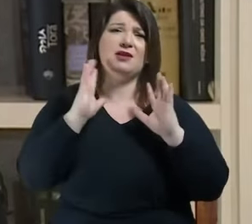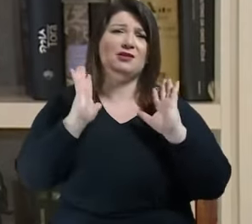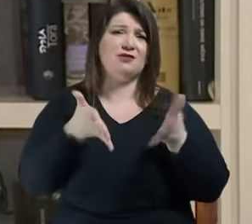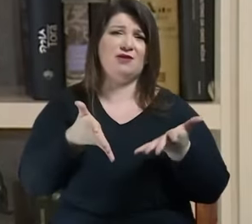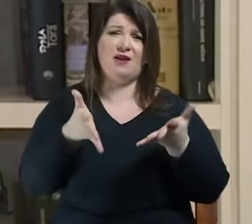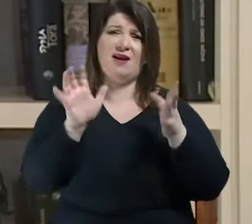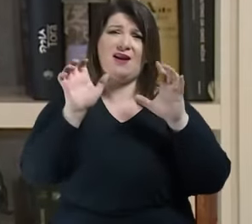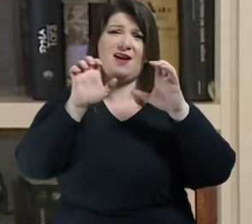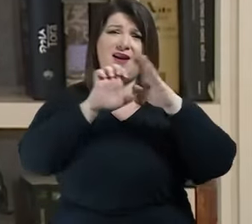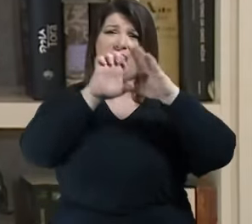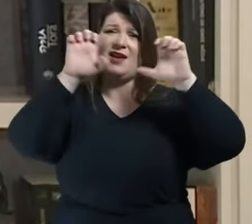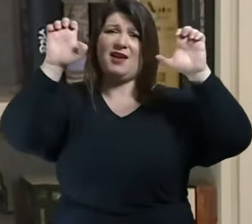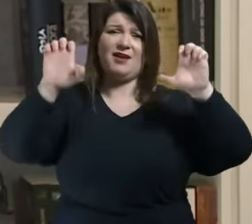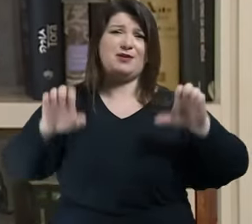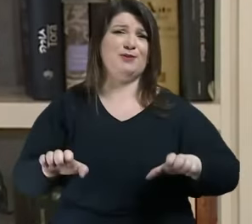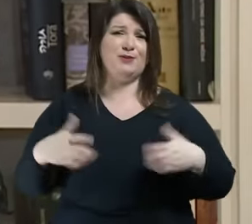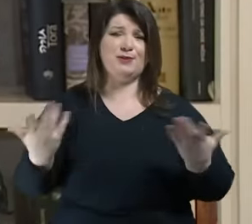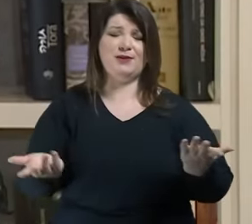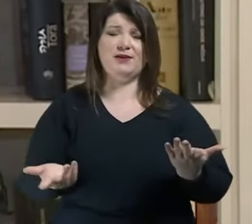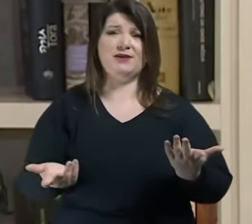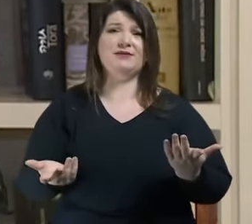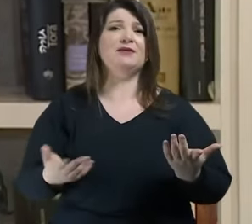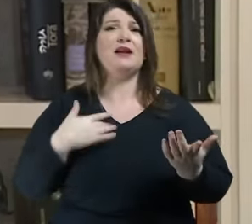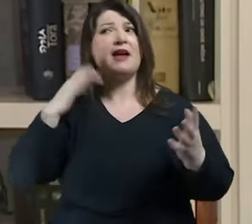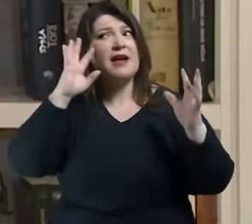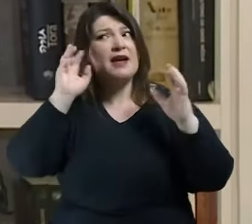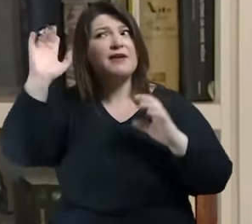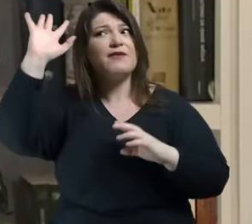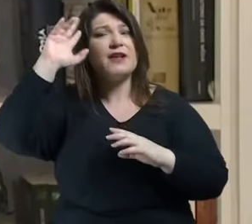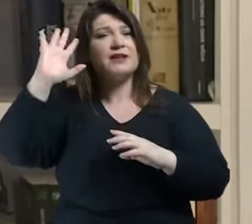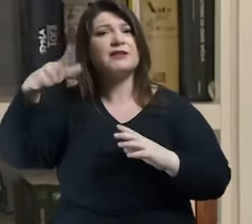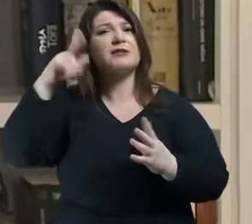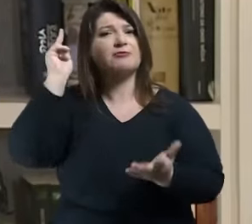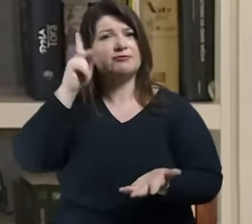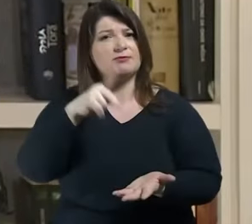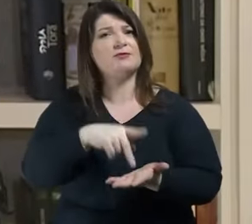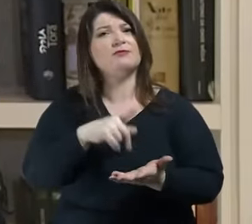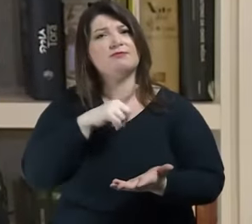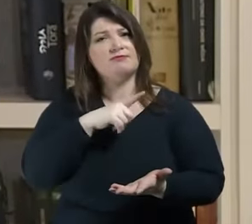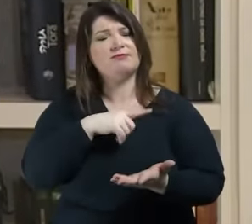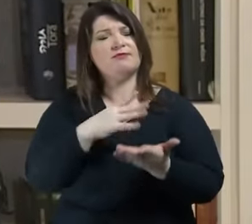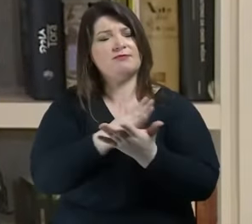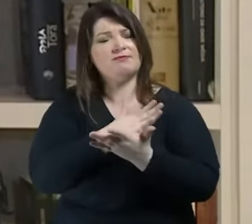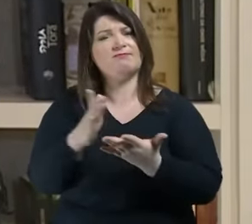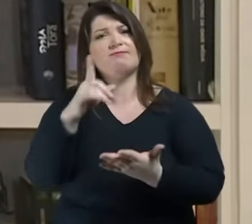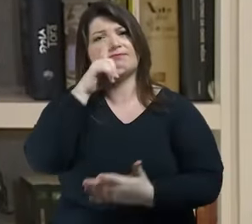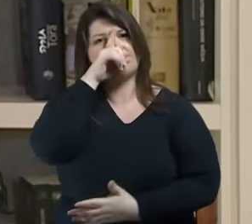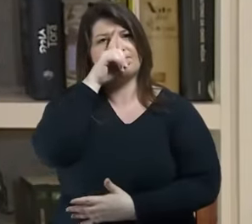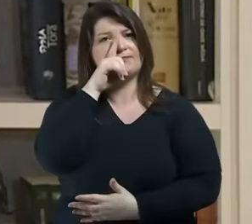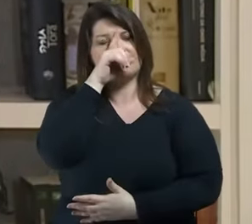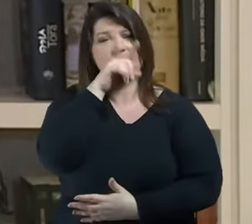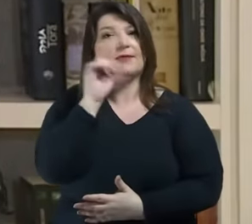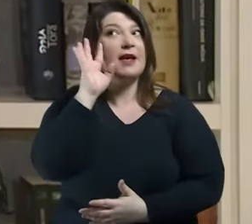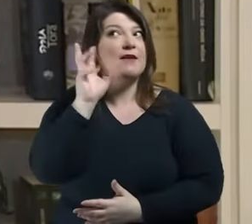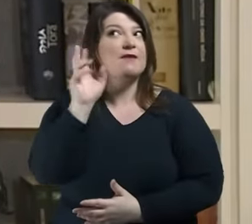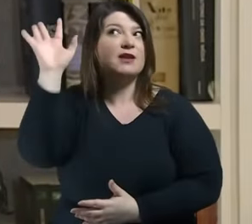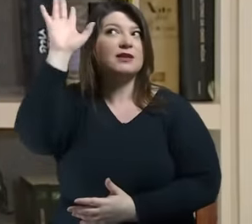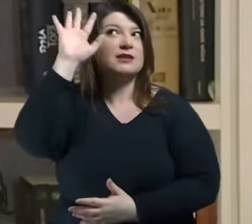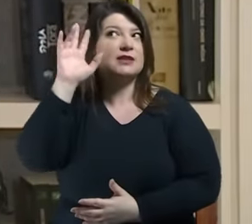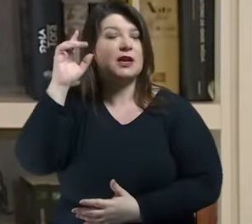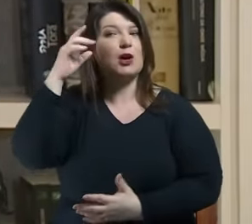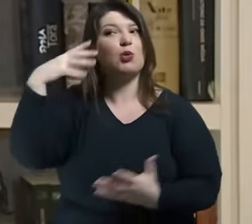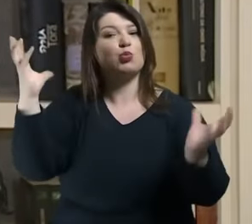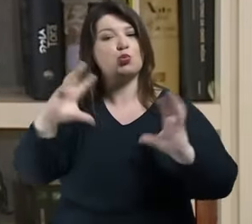reflexão sincera com alguns pontos perigosos essa reflexão sobre o mundo que nós estamos vivendo